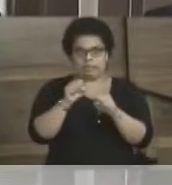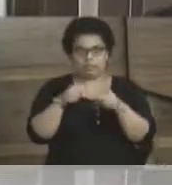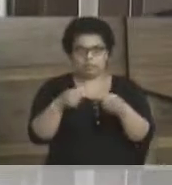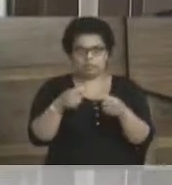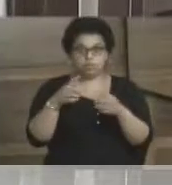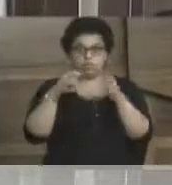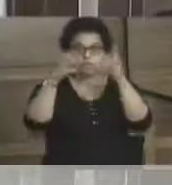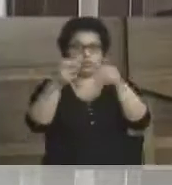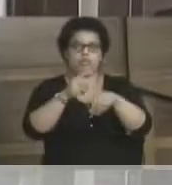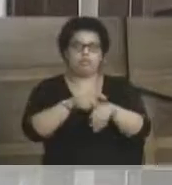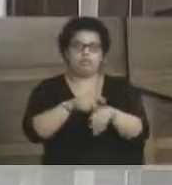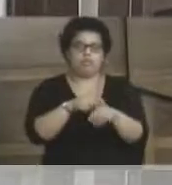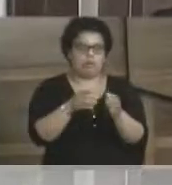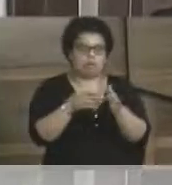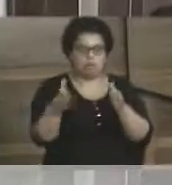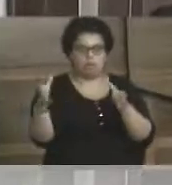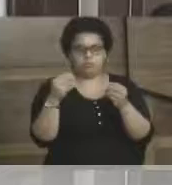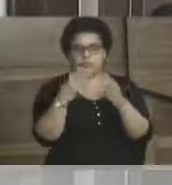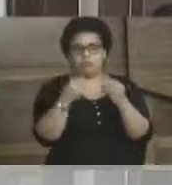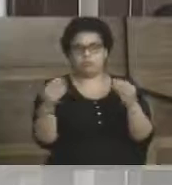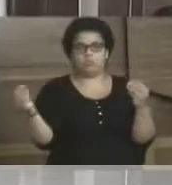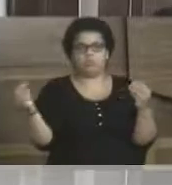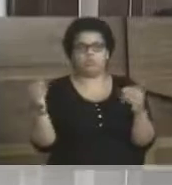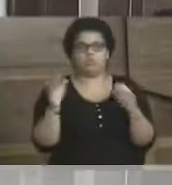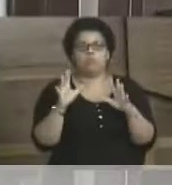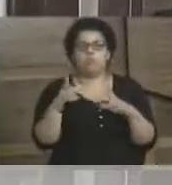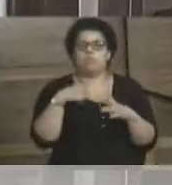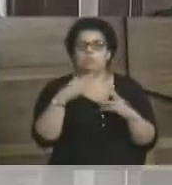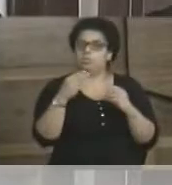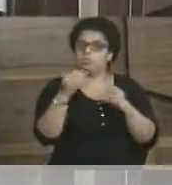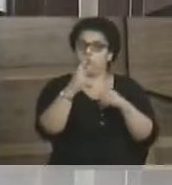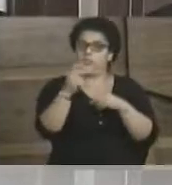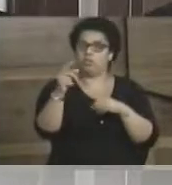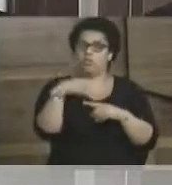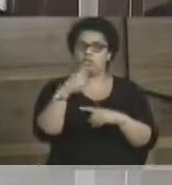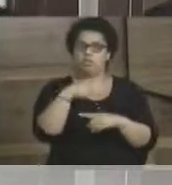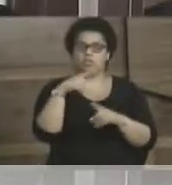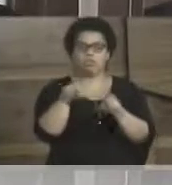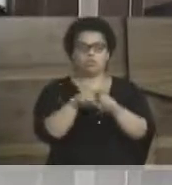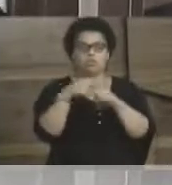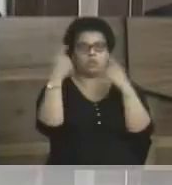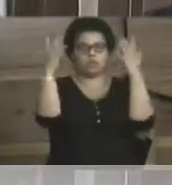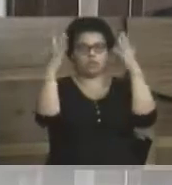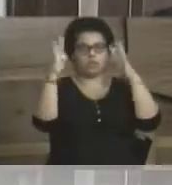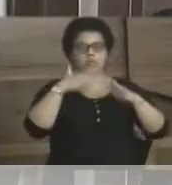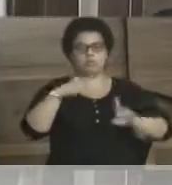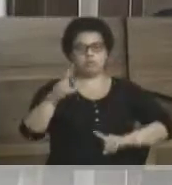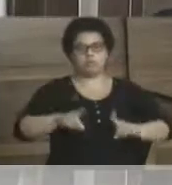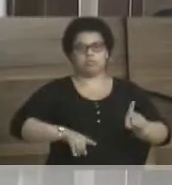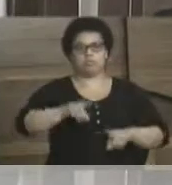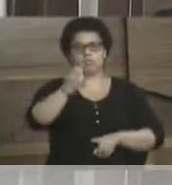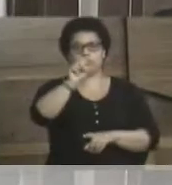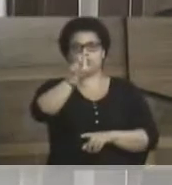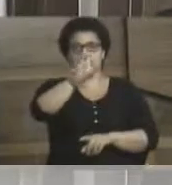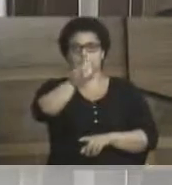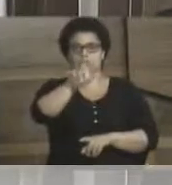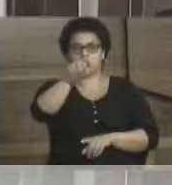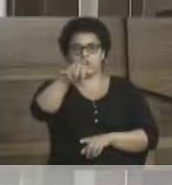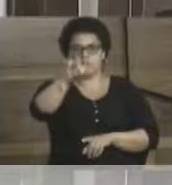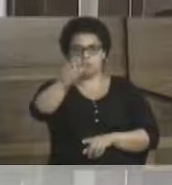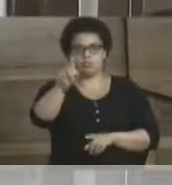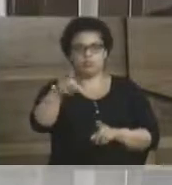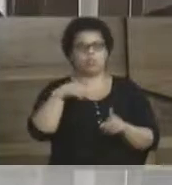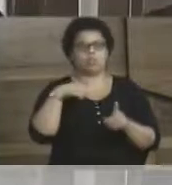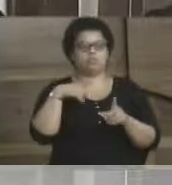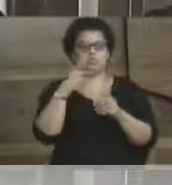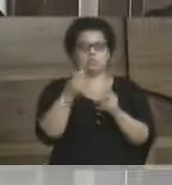assimilando todas as ocorrências, mas que, ainda assim, é uma grande vitória que a gente tem. Parabenizar também a minha prima, Suzana Leone, que, por muito, foi conselheira